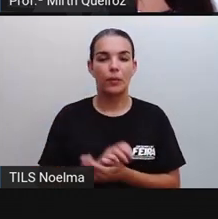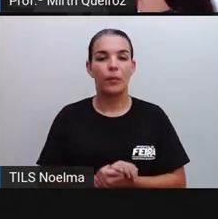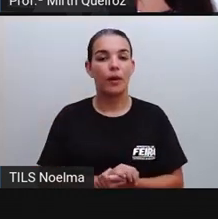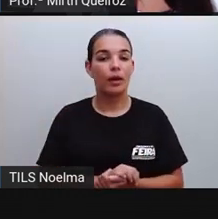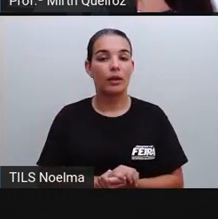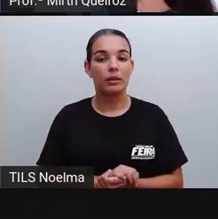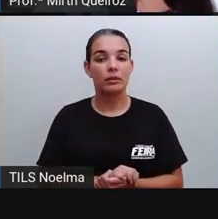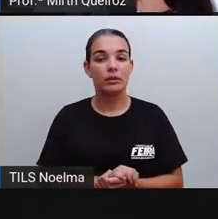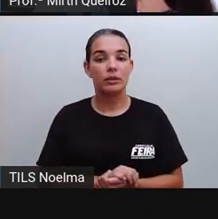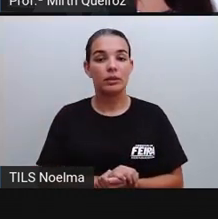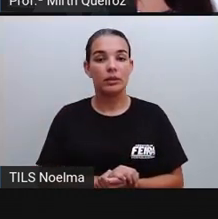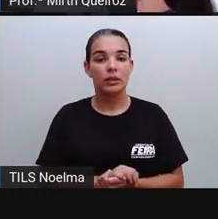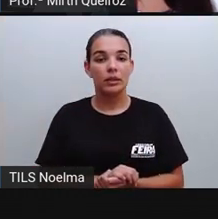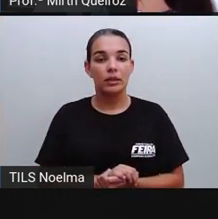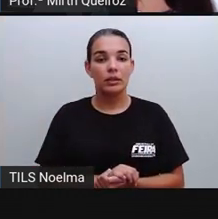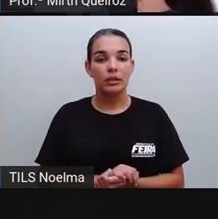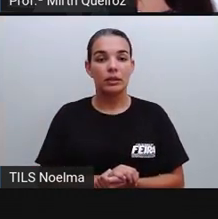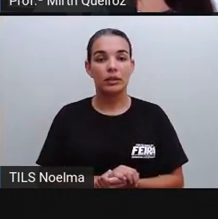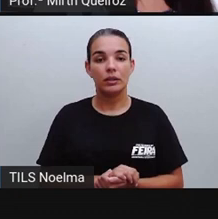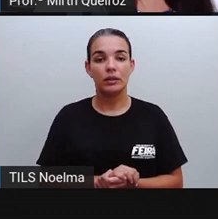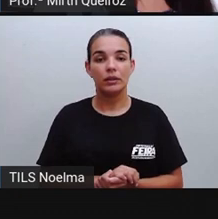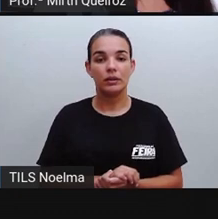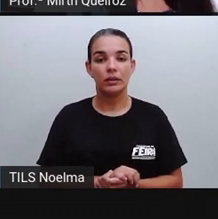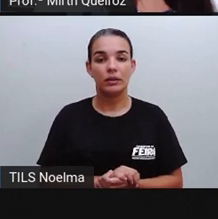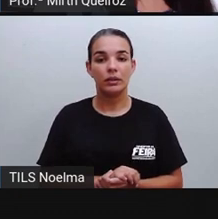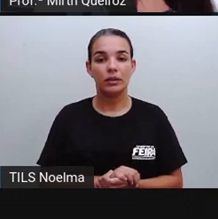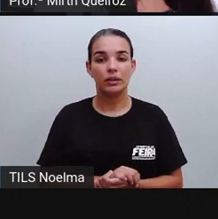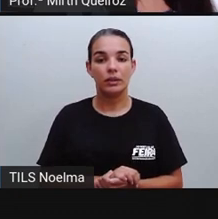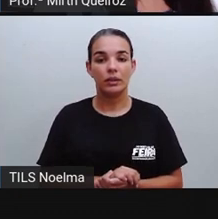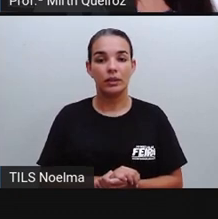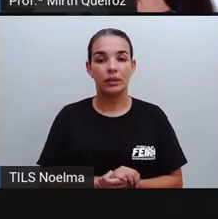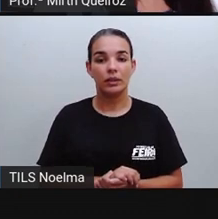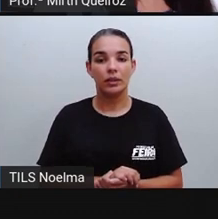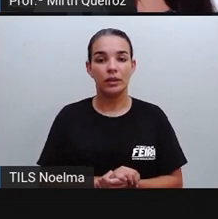Qual seria a resposta aí para essa operação?